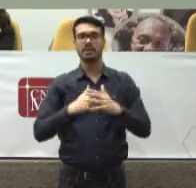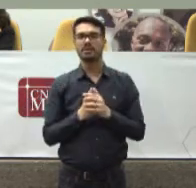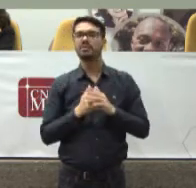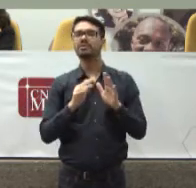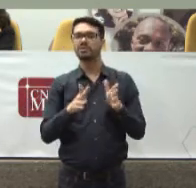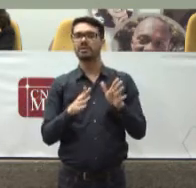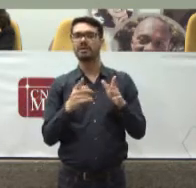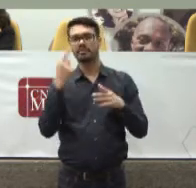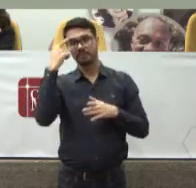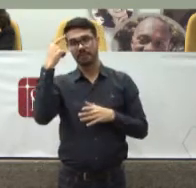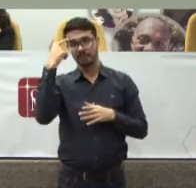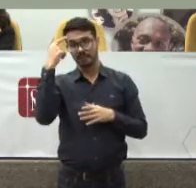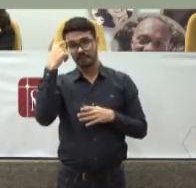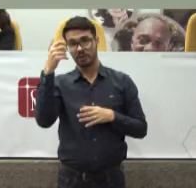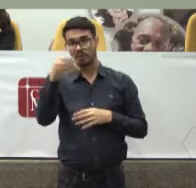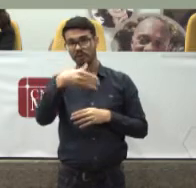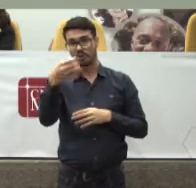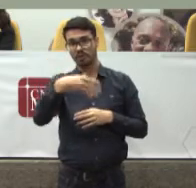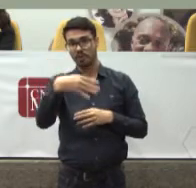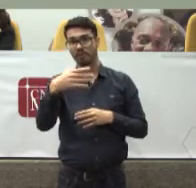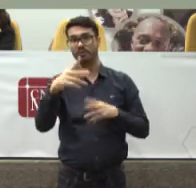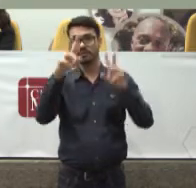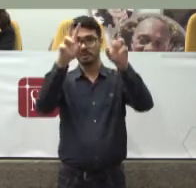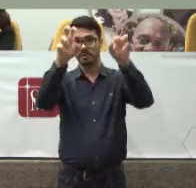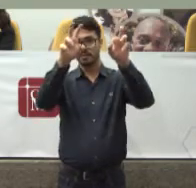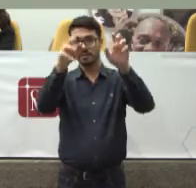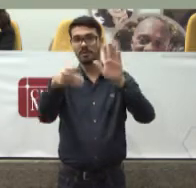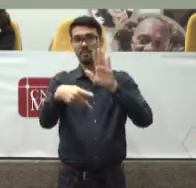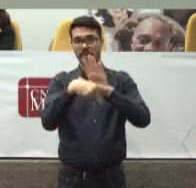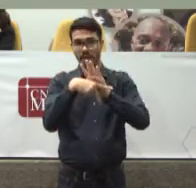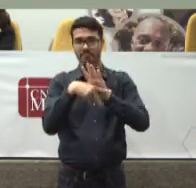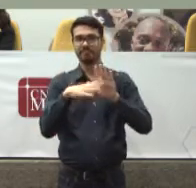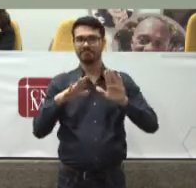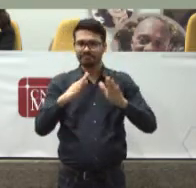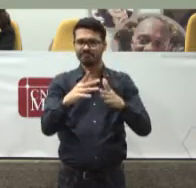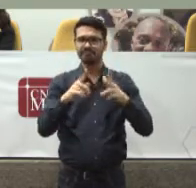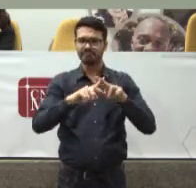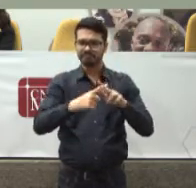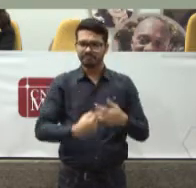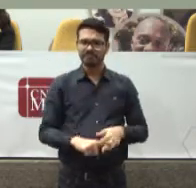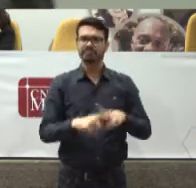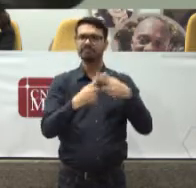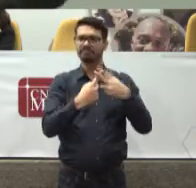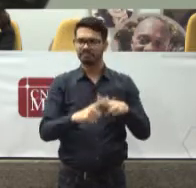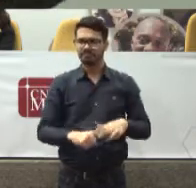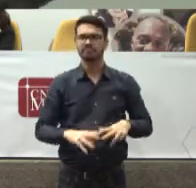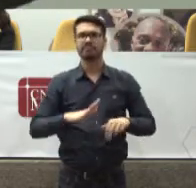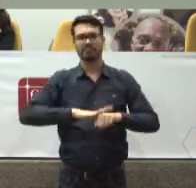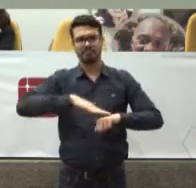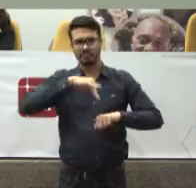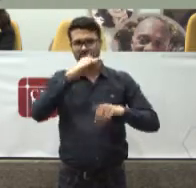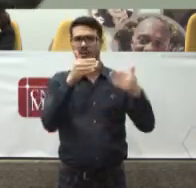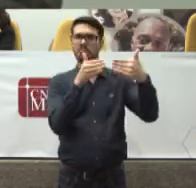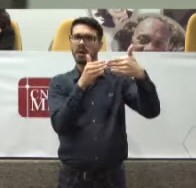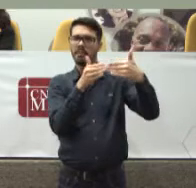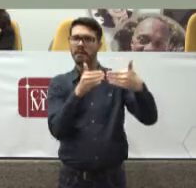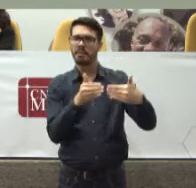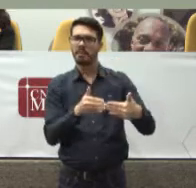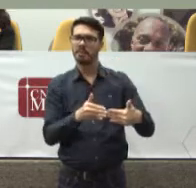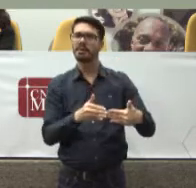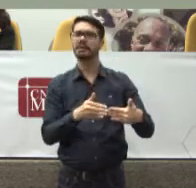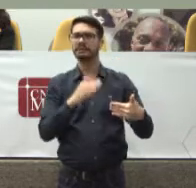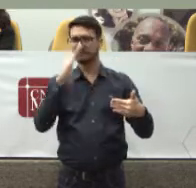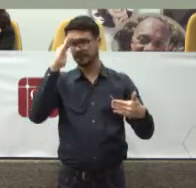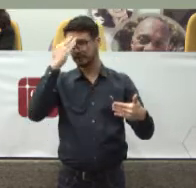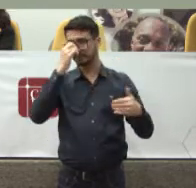Desenvolvendo Os novos enunciados De forma mais precisa Ou seja Mais de acordo Com a compreensão